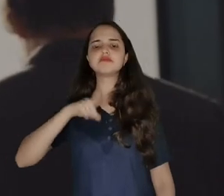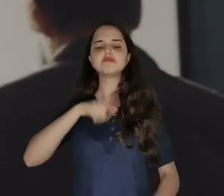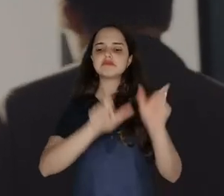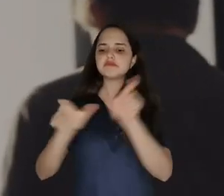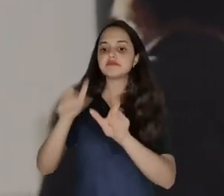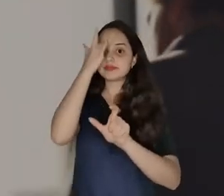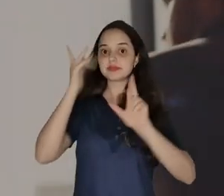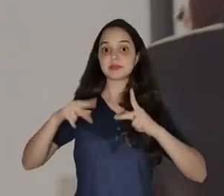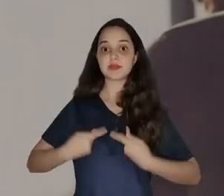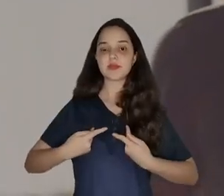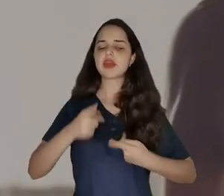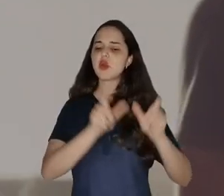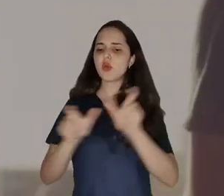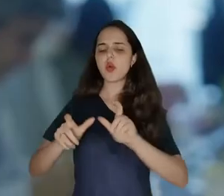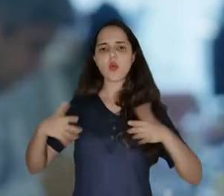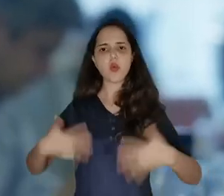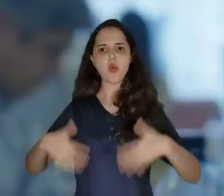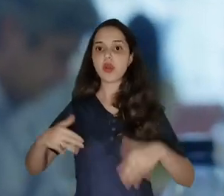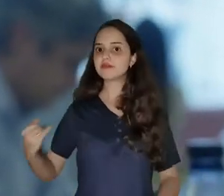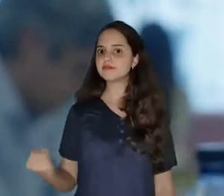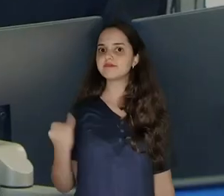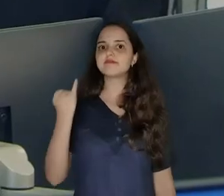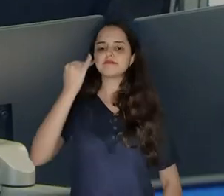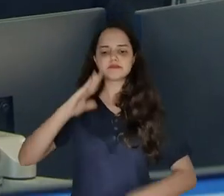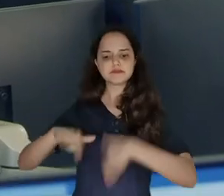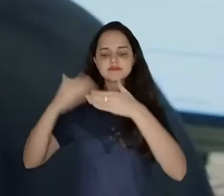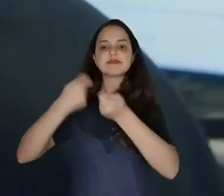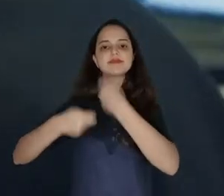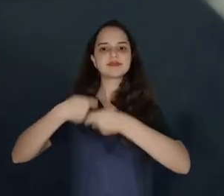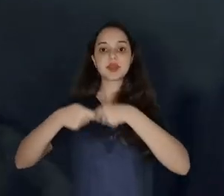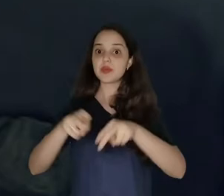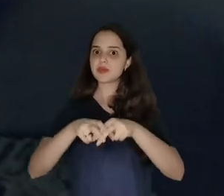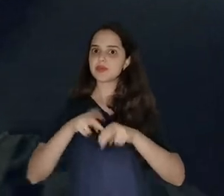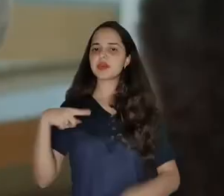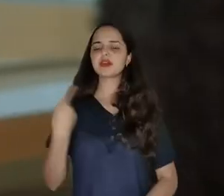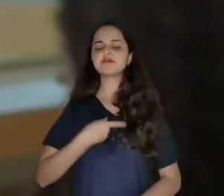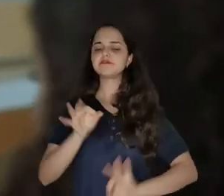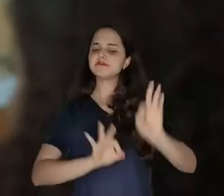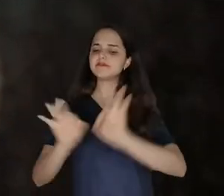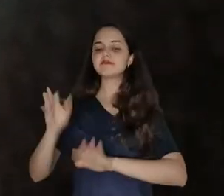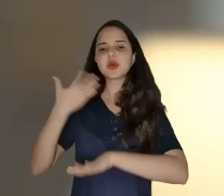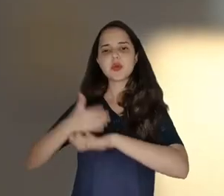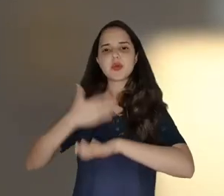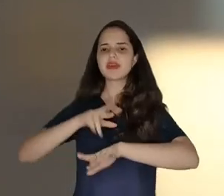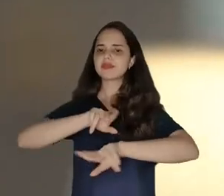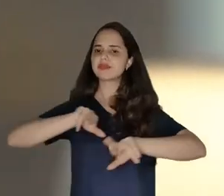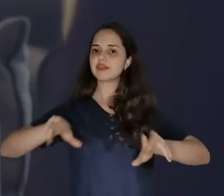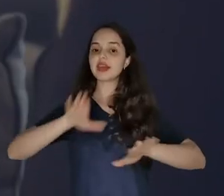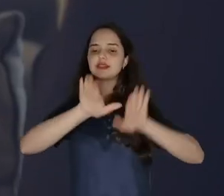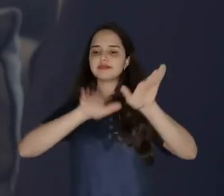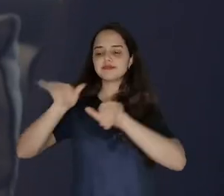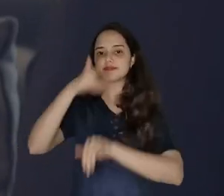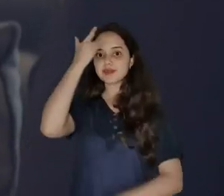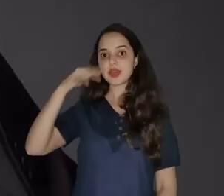capital humano constitui um ativo essencial ao desenvolvimento dos negócios. Por isso, desenvolvemos diversas ações